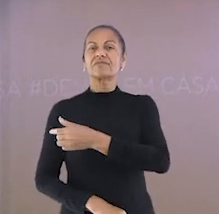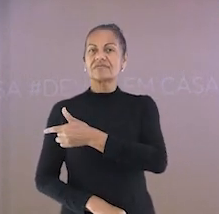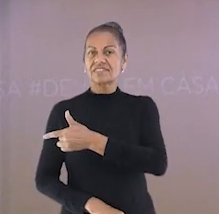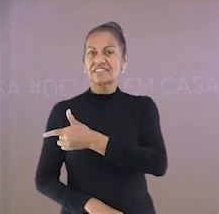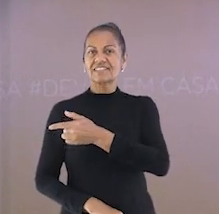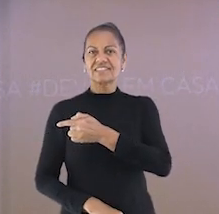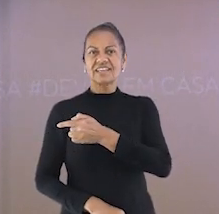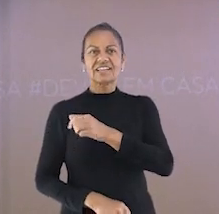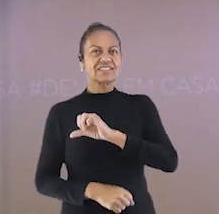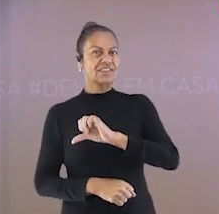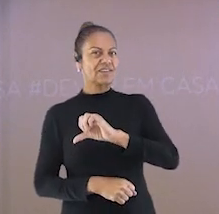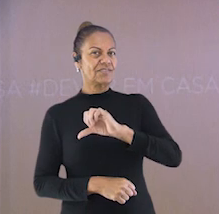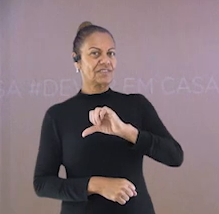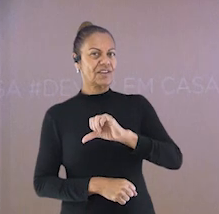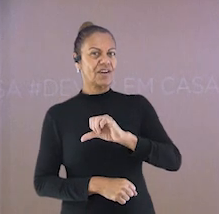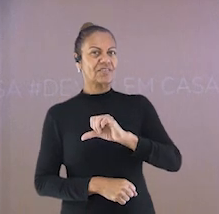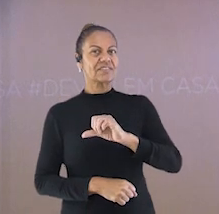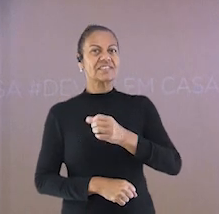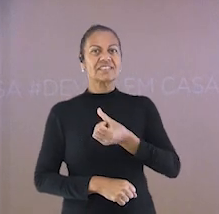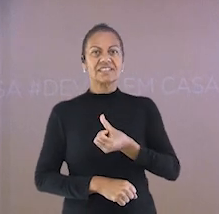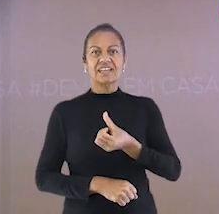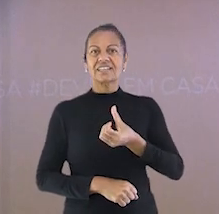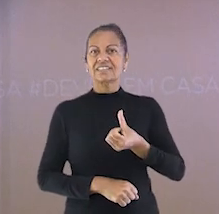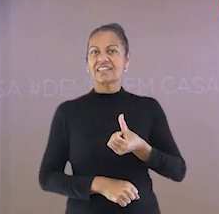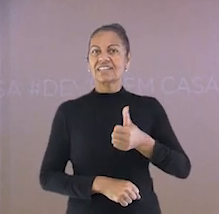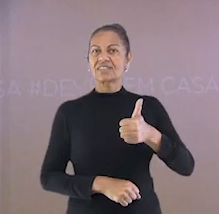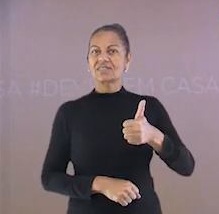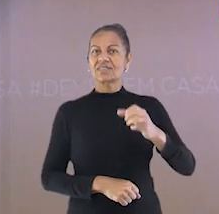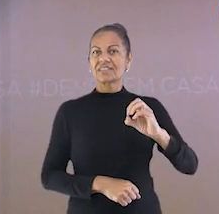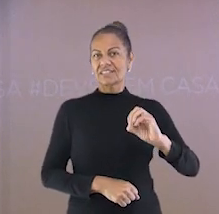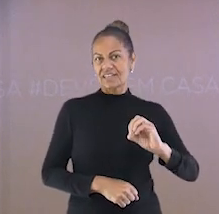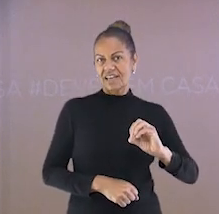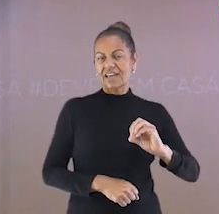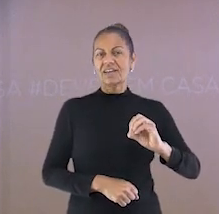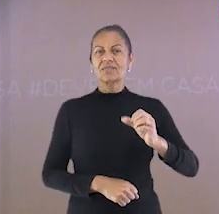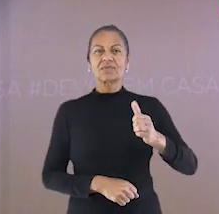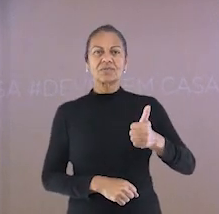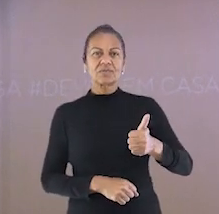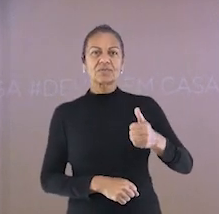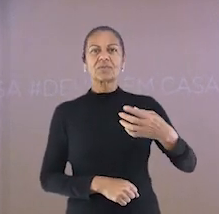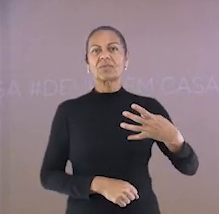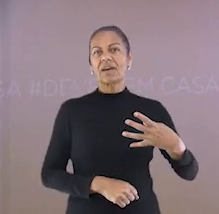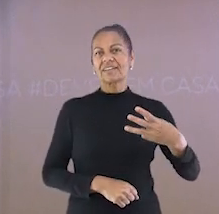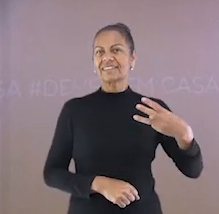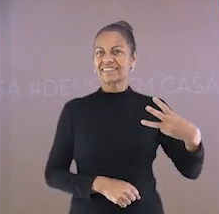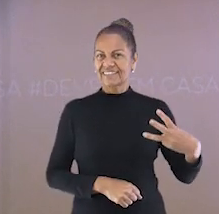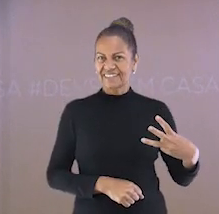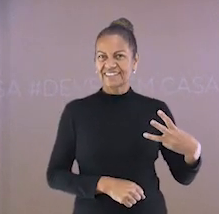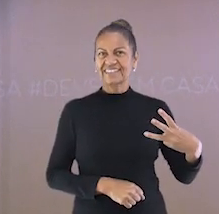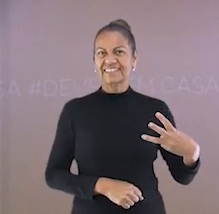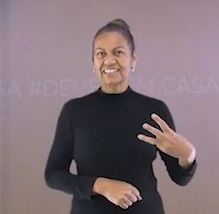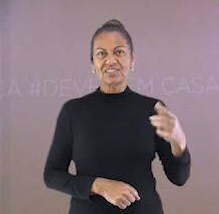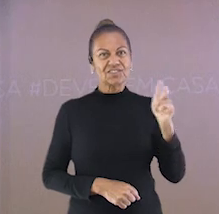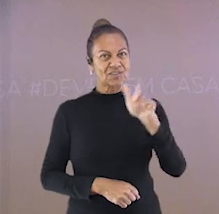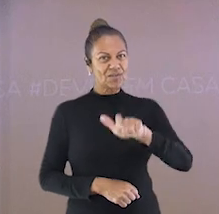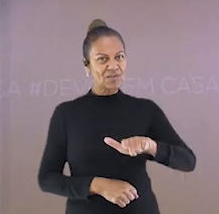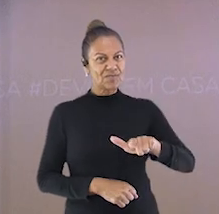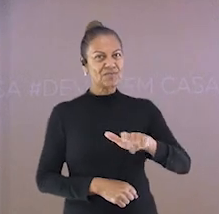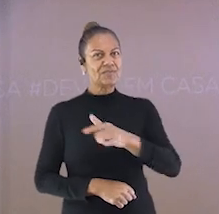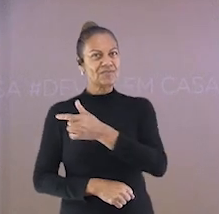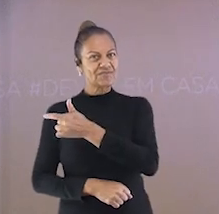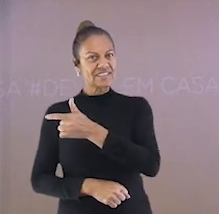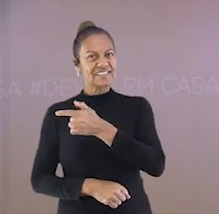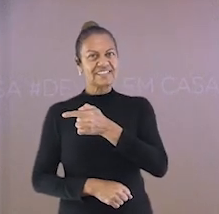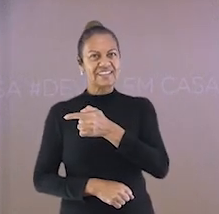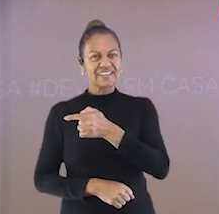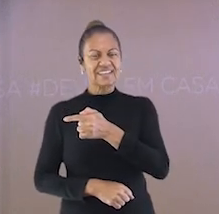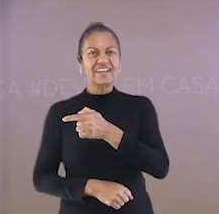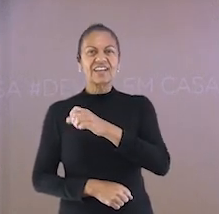27996610143.